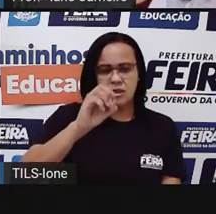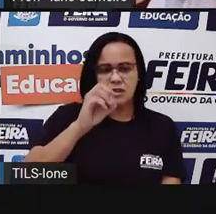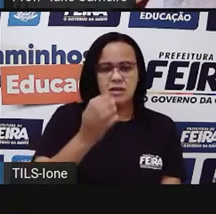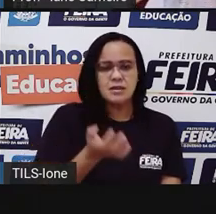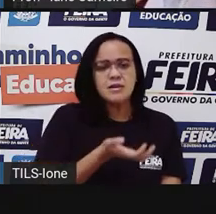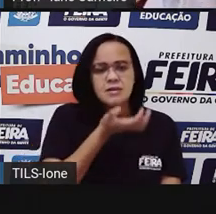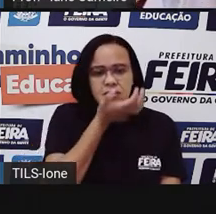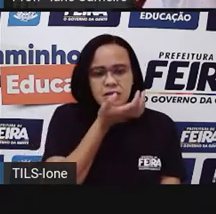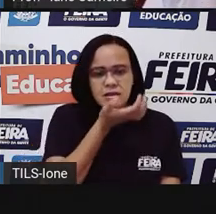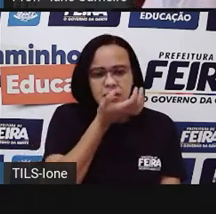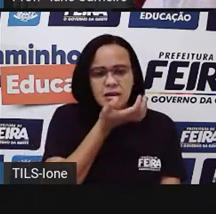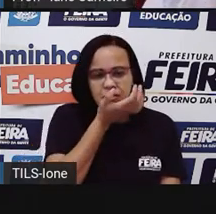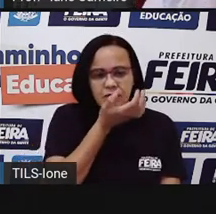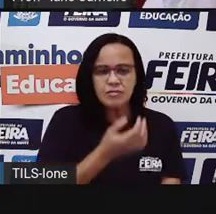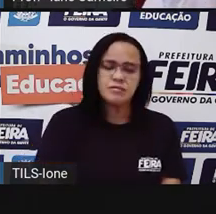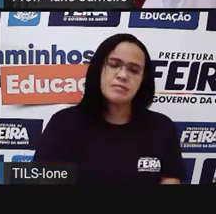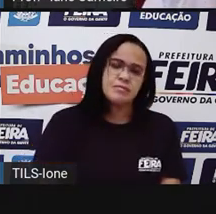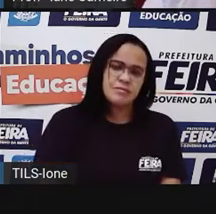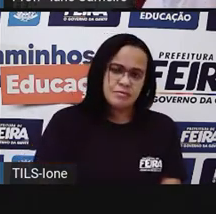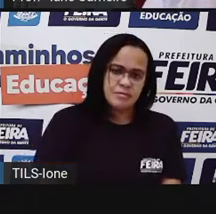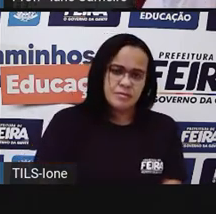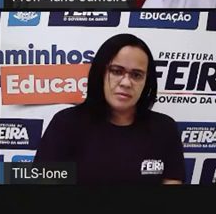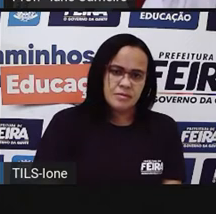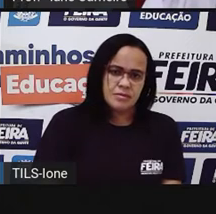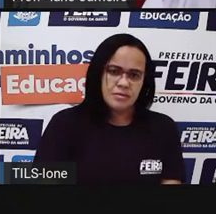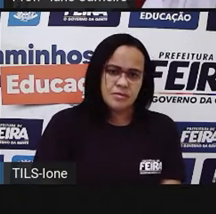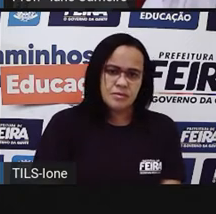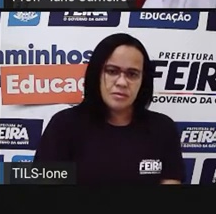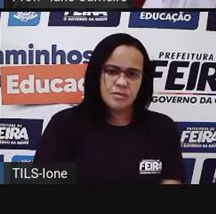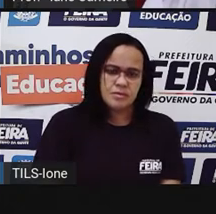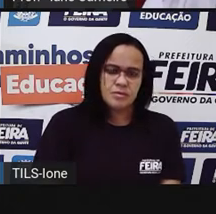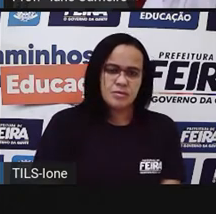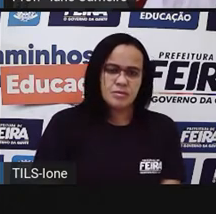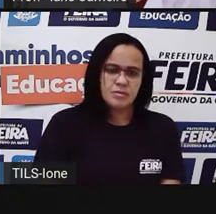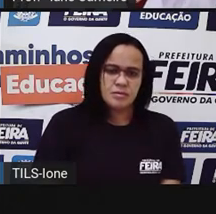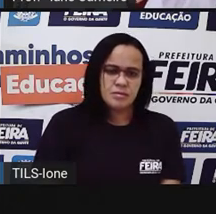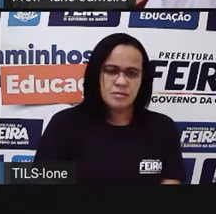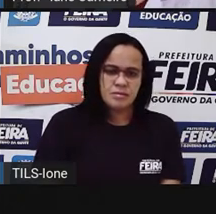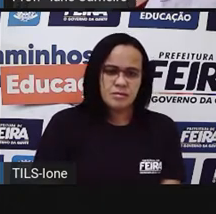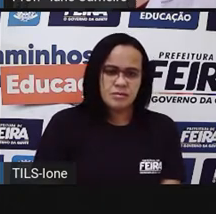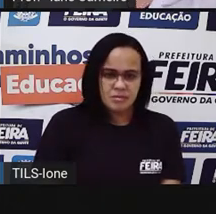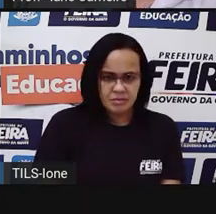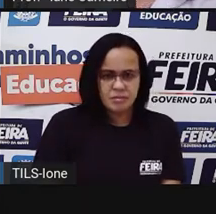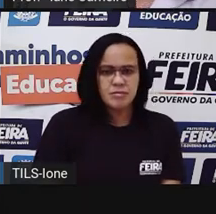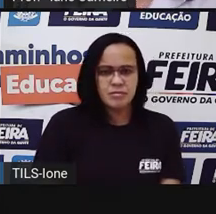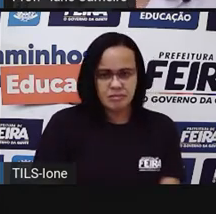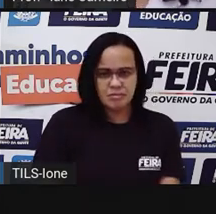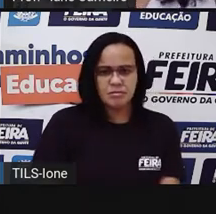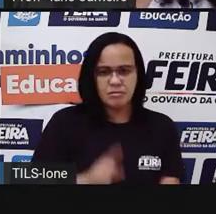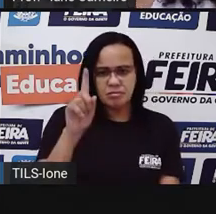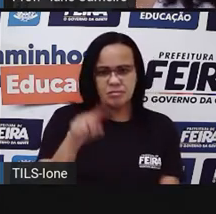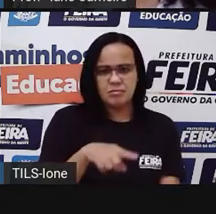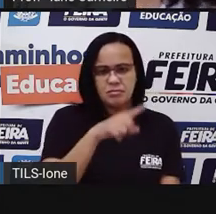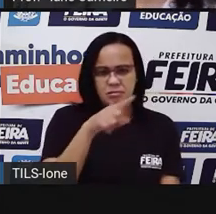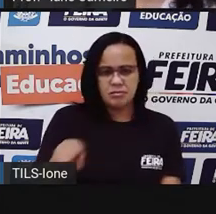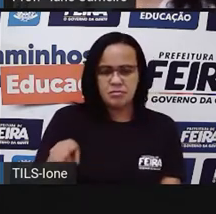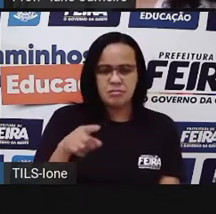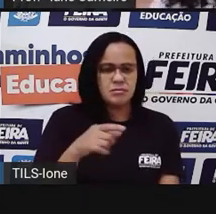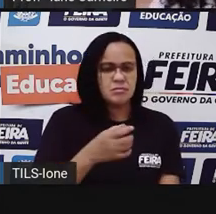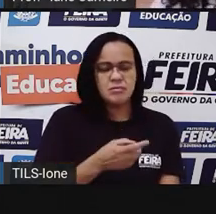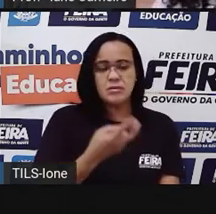0? Porque não tem 1 real. Então, ó, não é. Esse pote aqui, ó, não tem 1 real. Só tem 80 centavos.